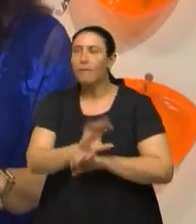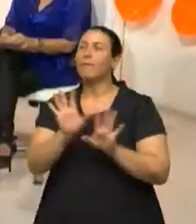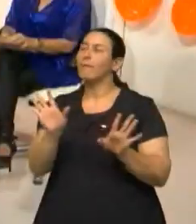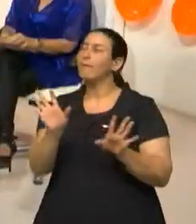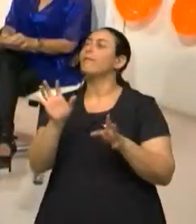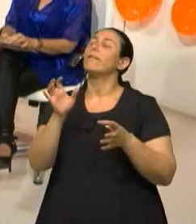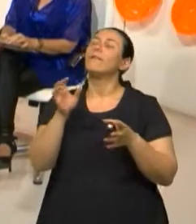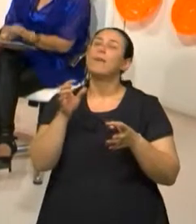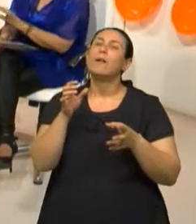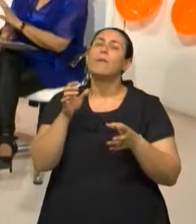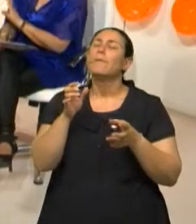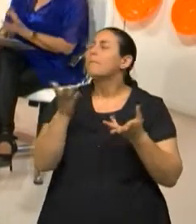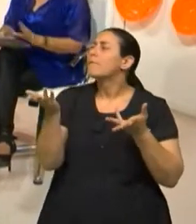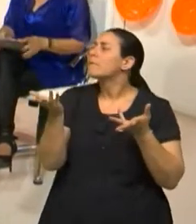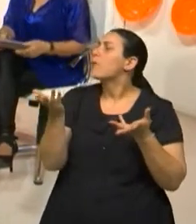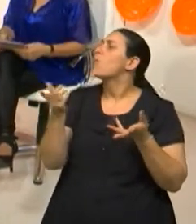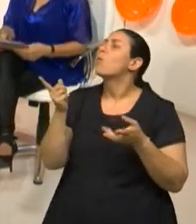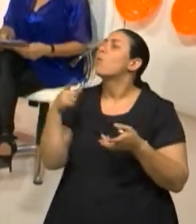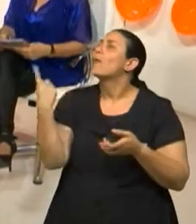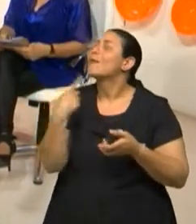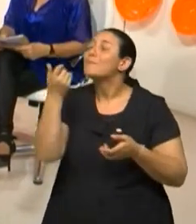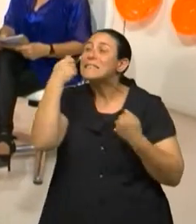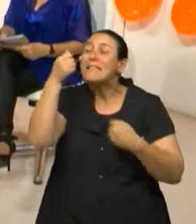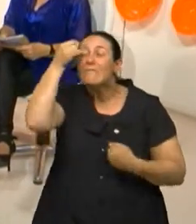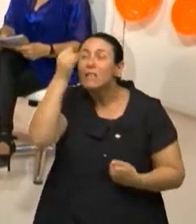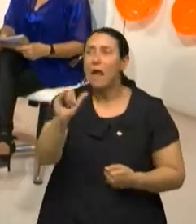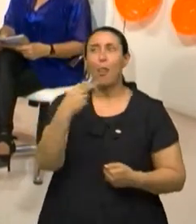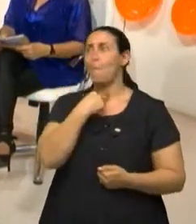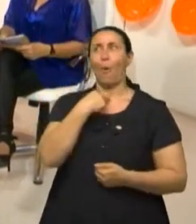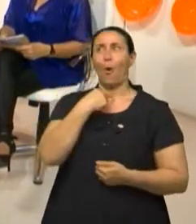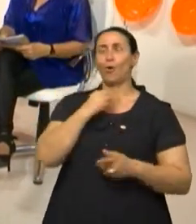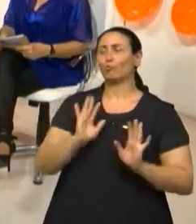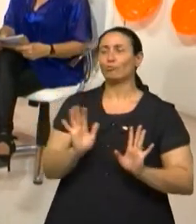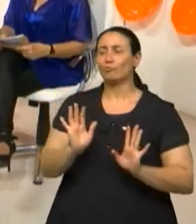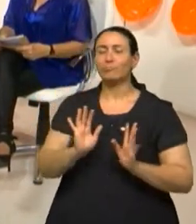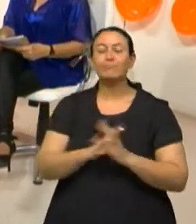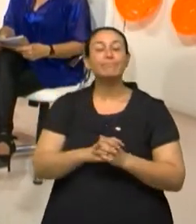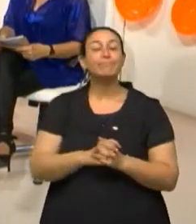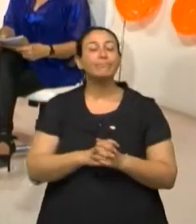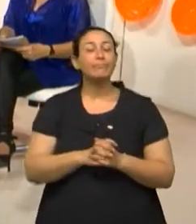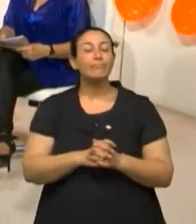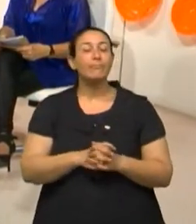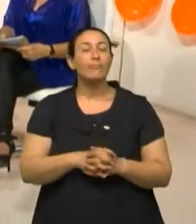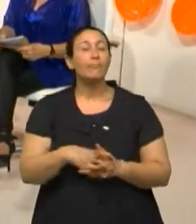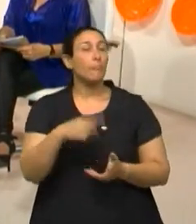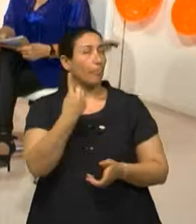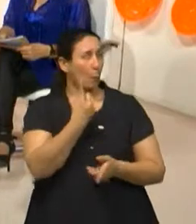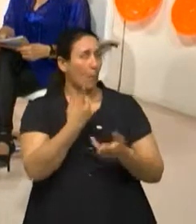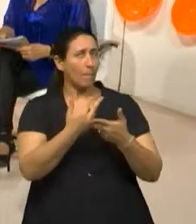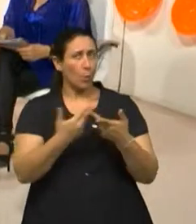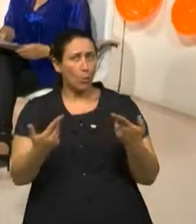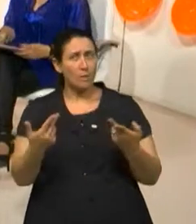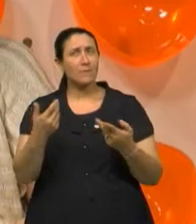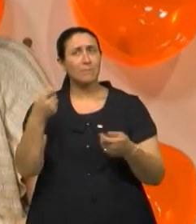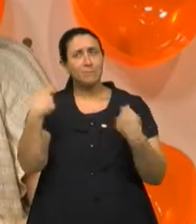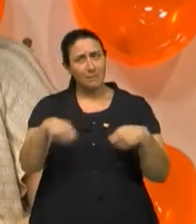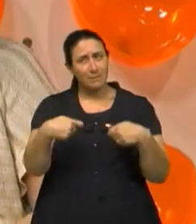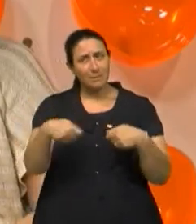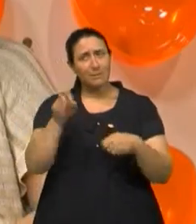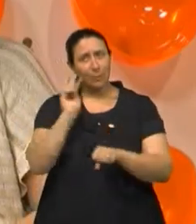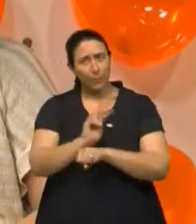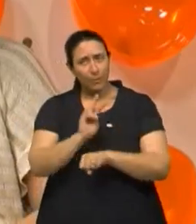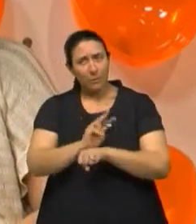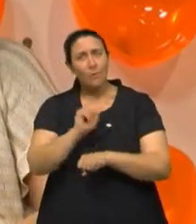parte do vídeo. O que a gente não deve fazer? Uma das coisas que é muito comum, às vezes, a pessoa